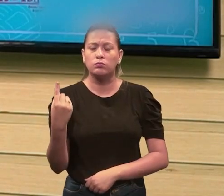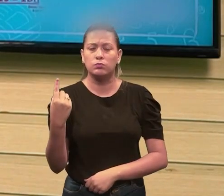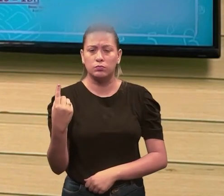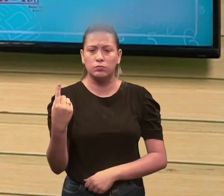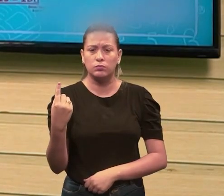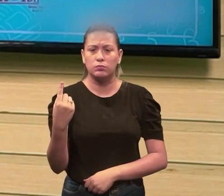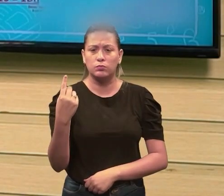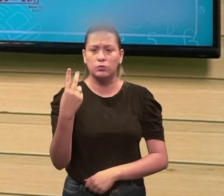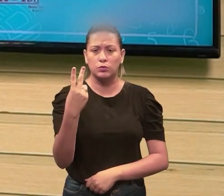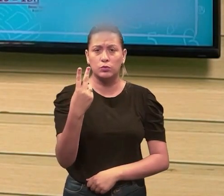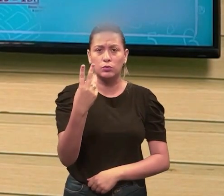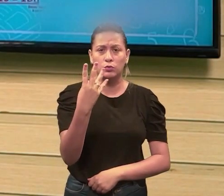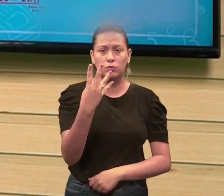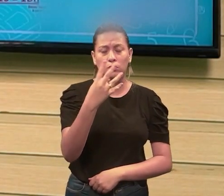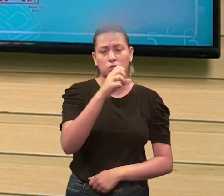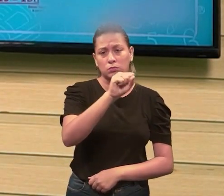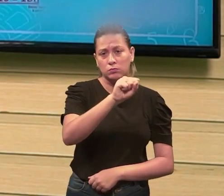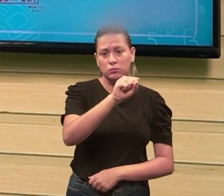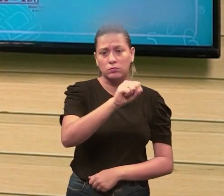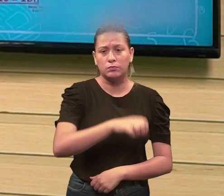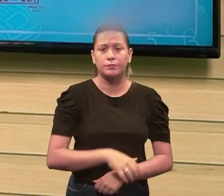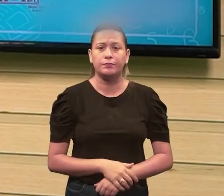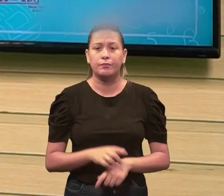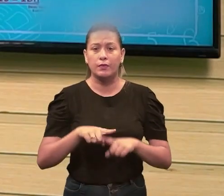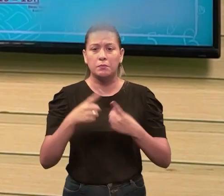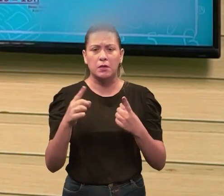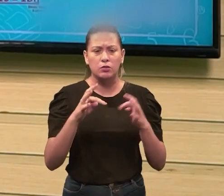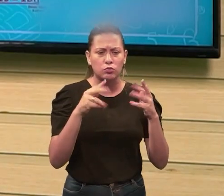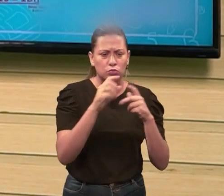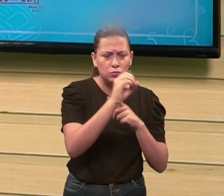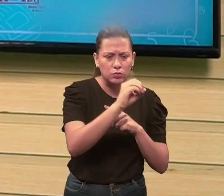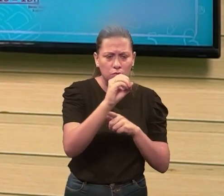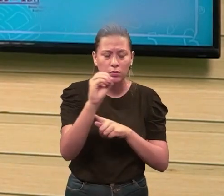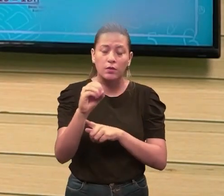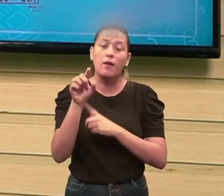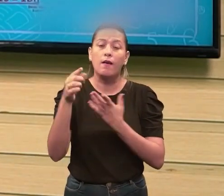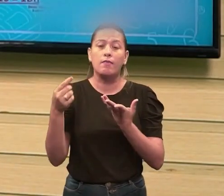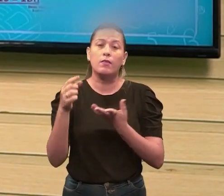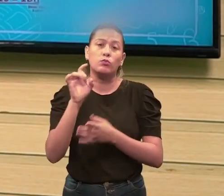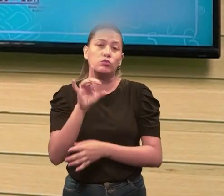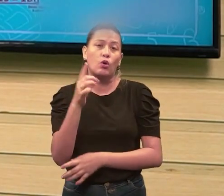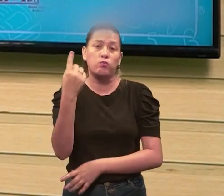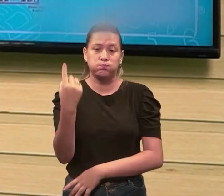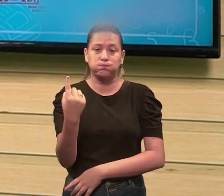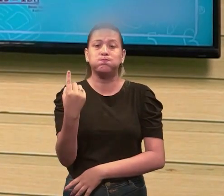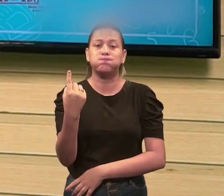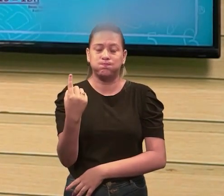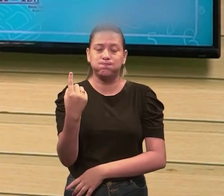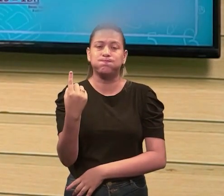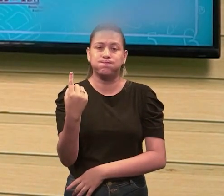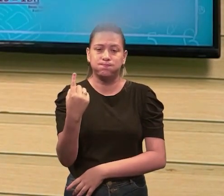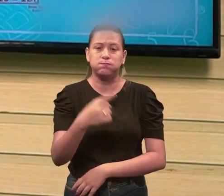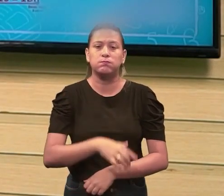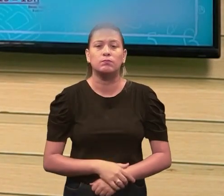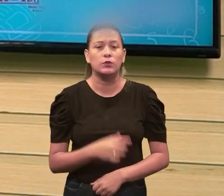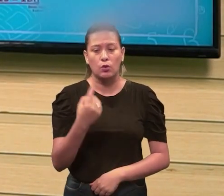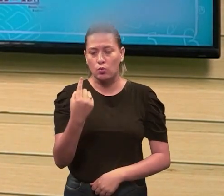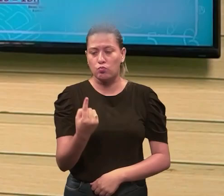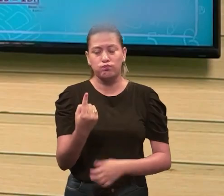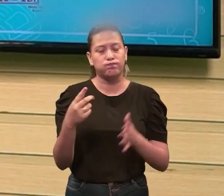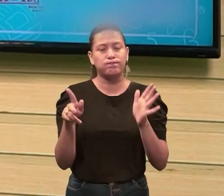vale 1 mesmo, aqui valeria 2, valeria 4, valeria 8. Como aqui tudo é 0, eu só conto que tem o número 1. Então, o número 1,